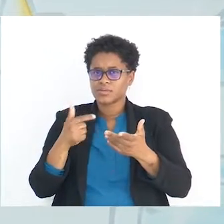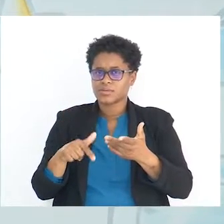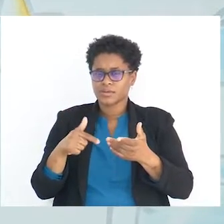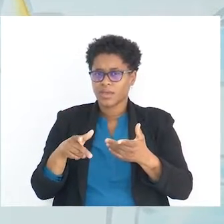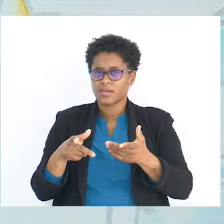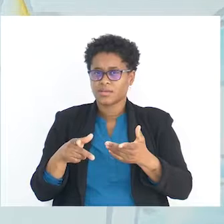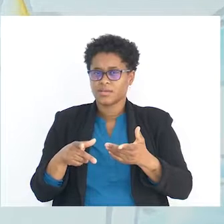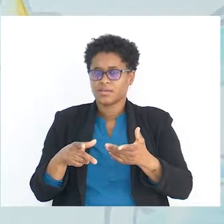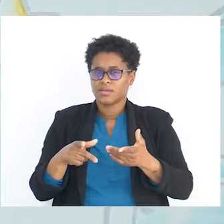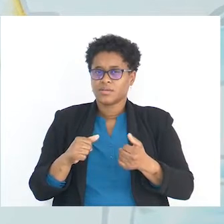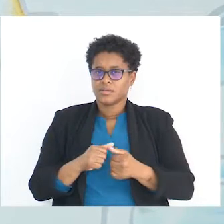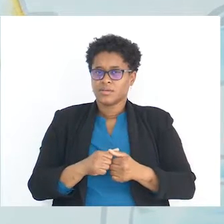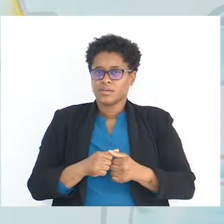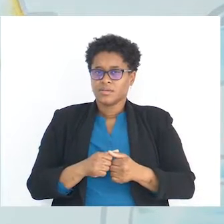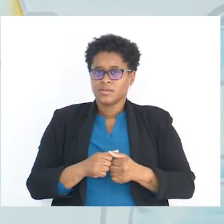droga,